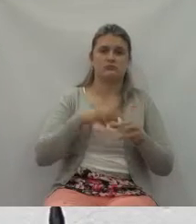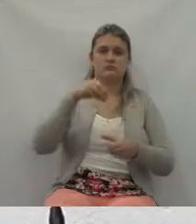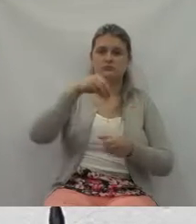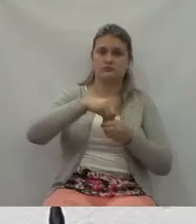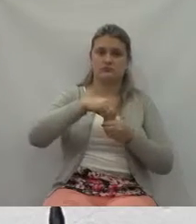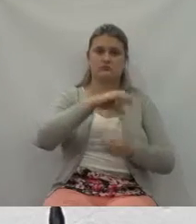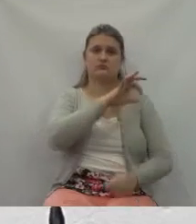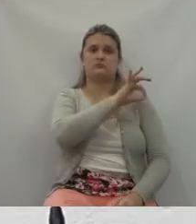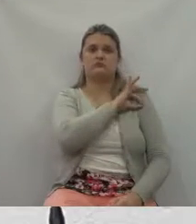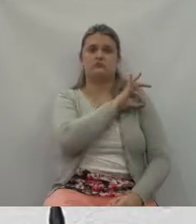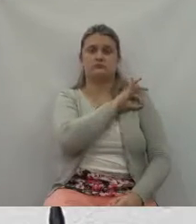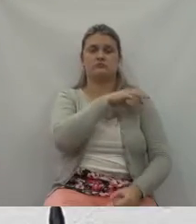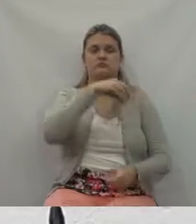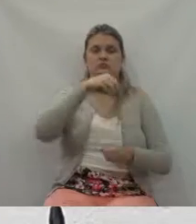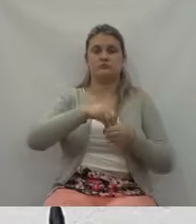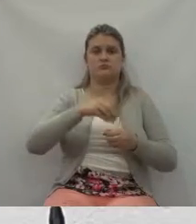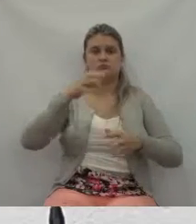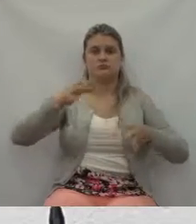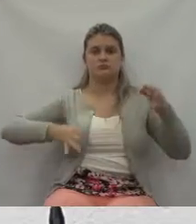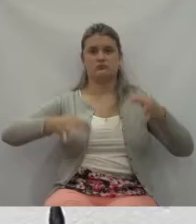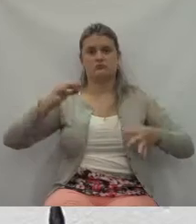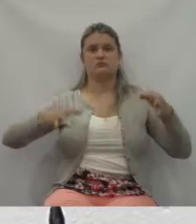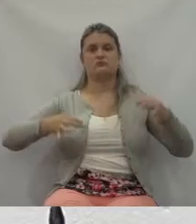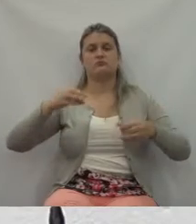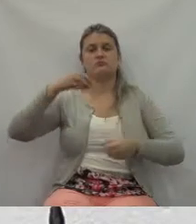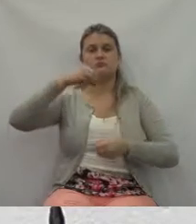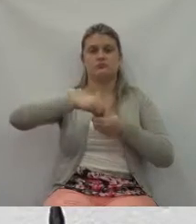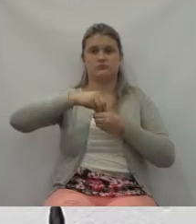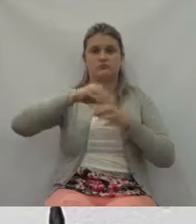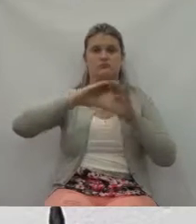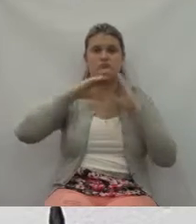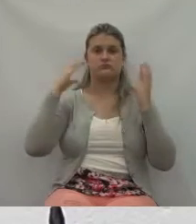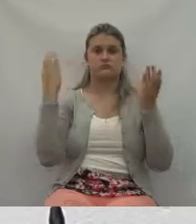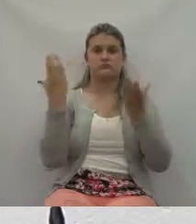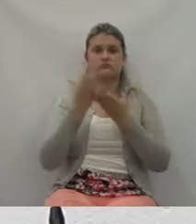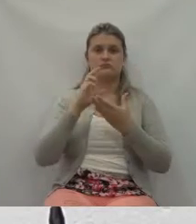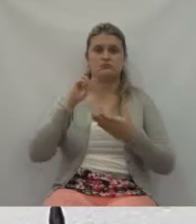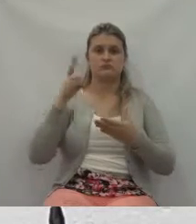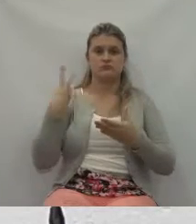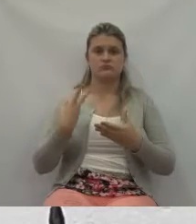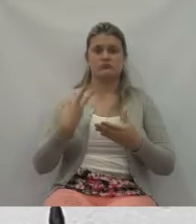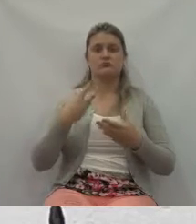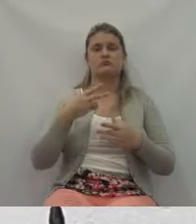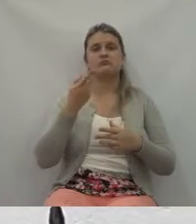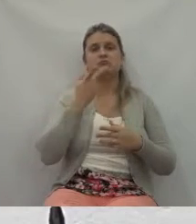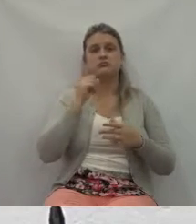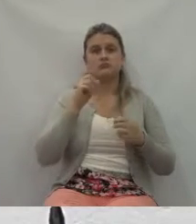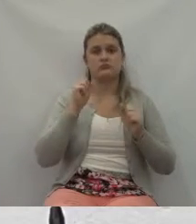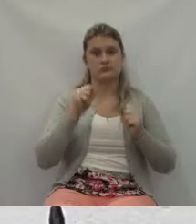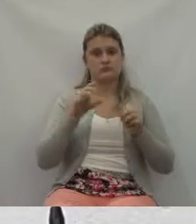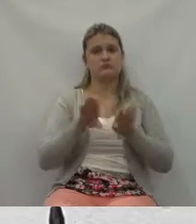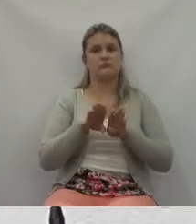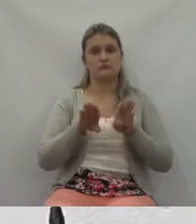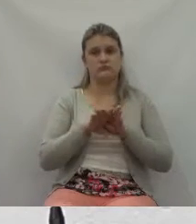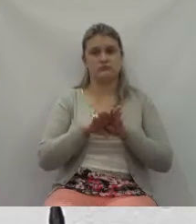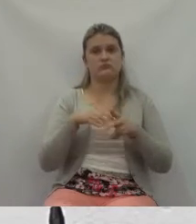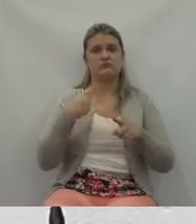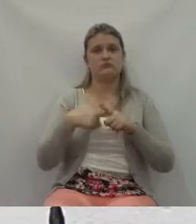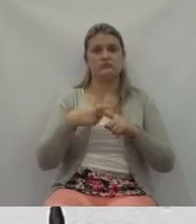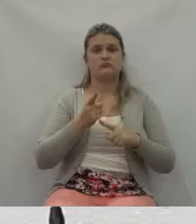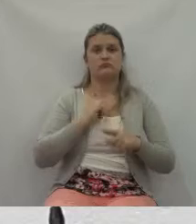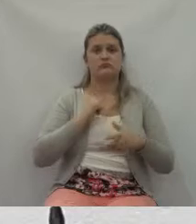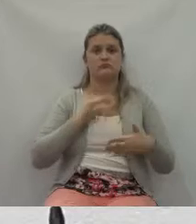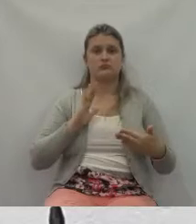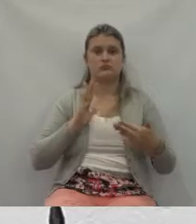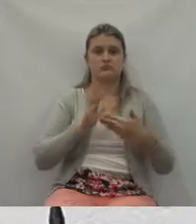fórum, dentro da Câmara de Vereadores, isso se repete. Há limitações de pessoas, limitações